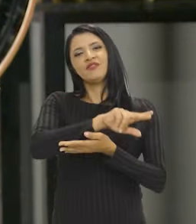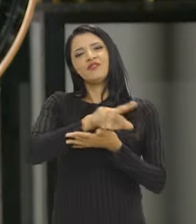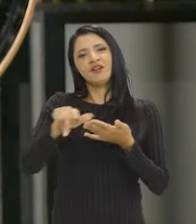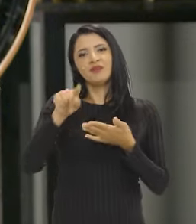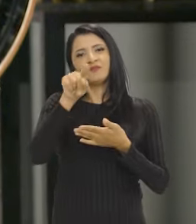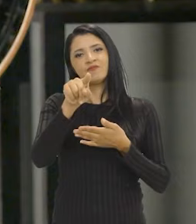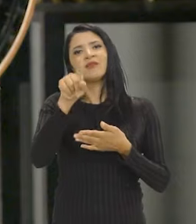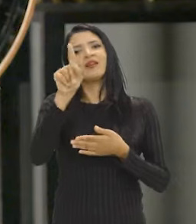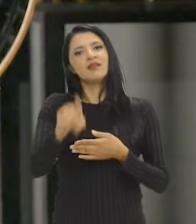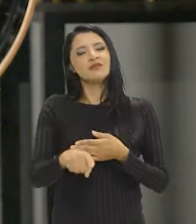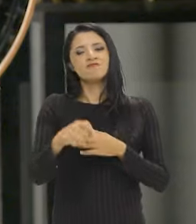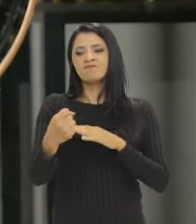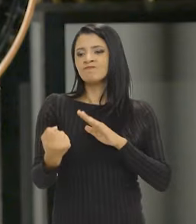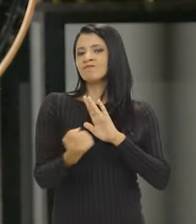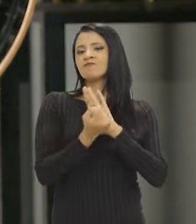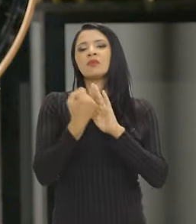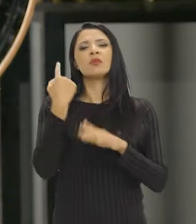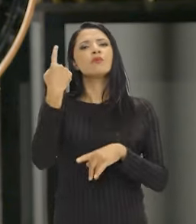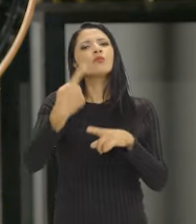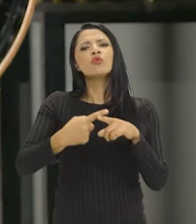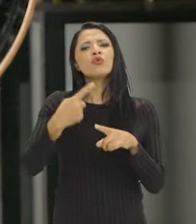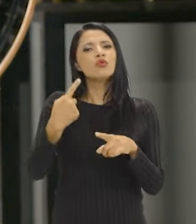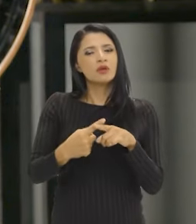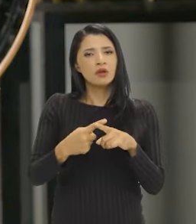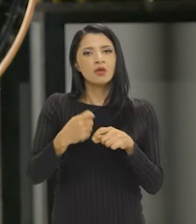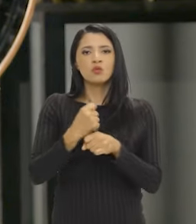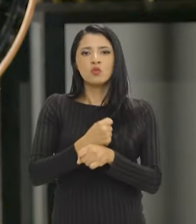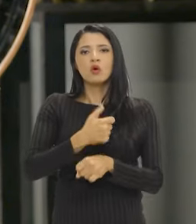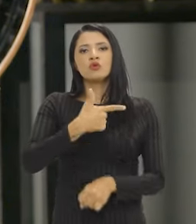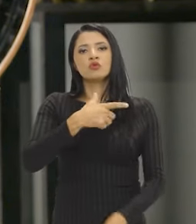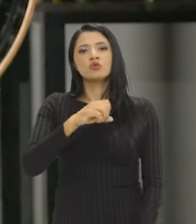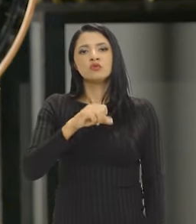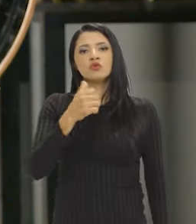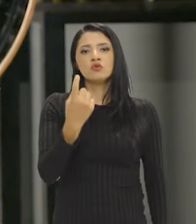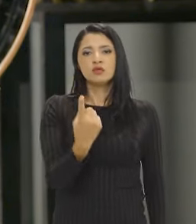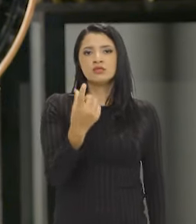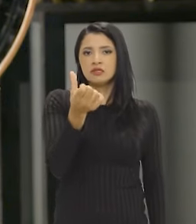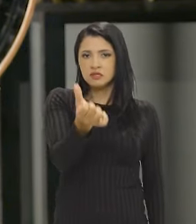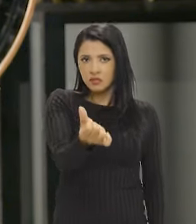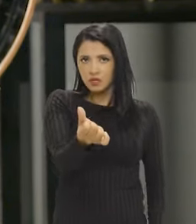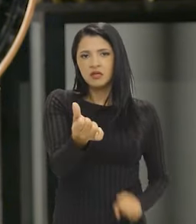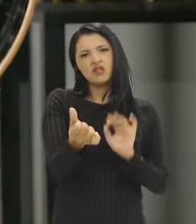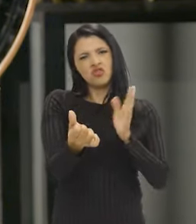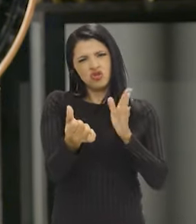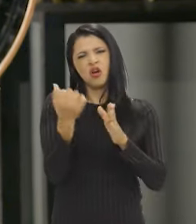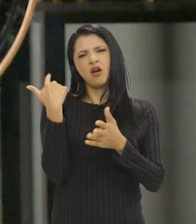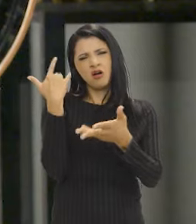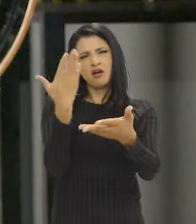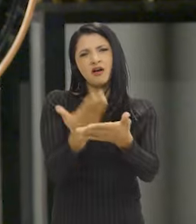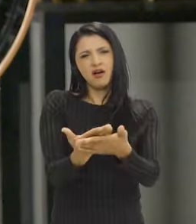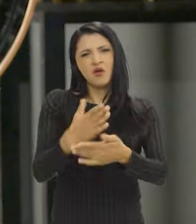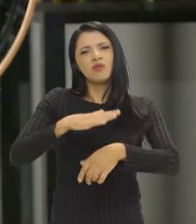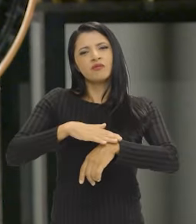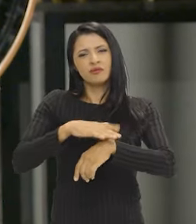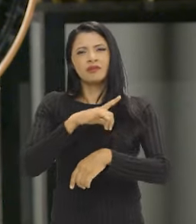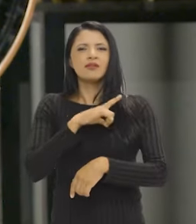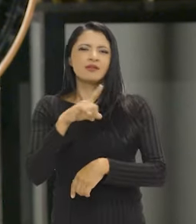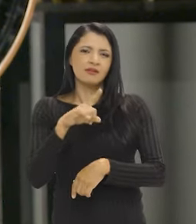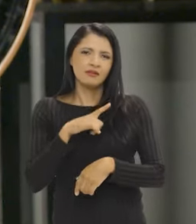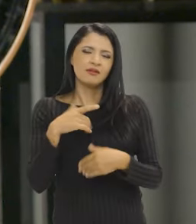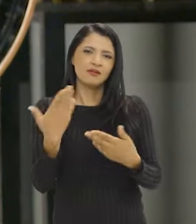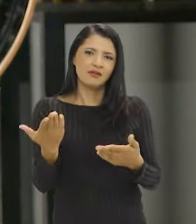representatividade, etc., esse é um caso muito emblemático, porque em 2016, ou seja, já tem um certo tempo,